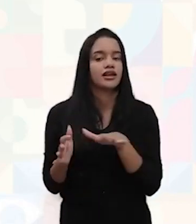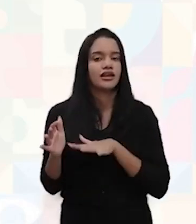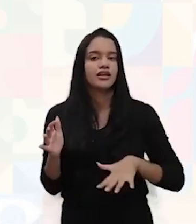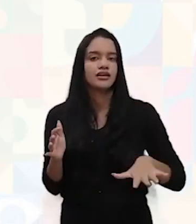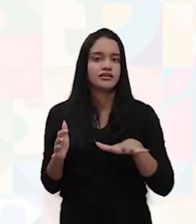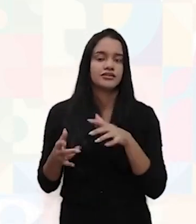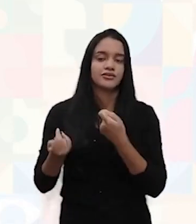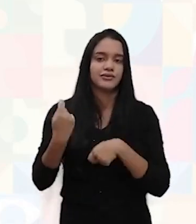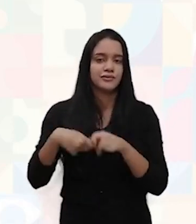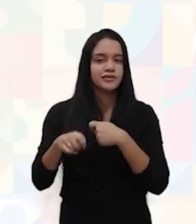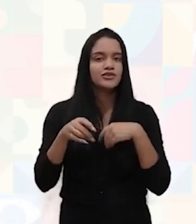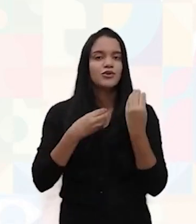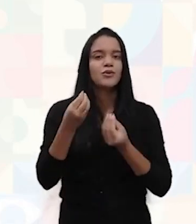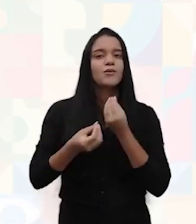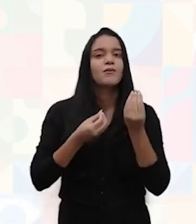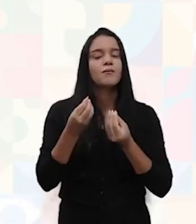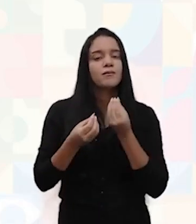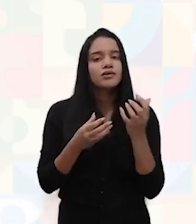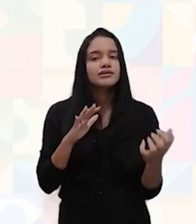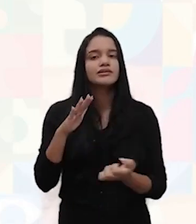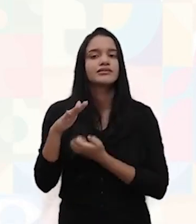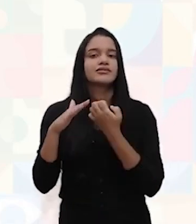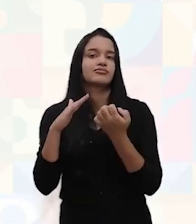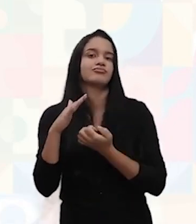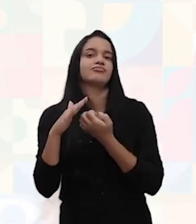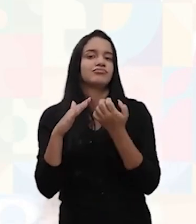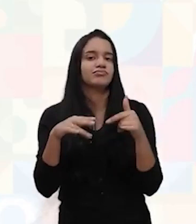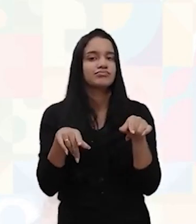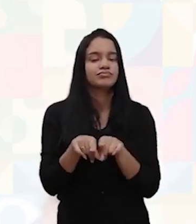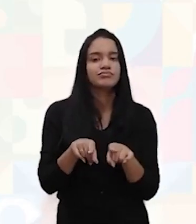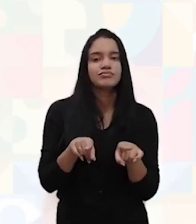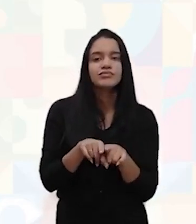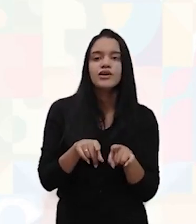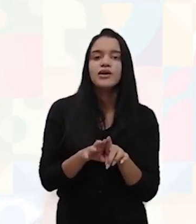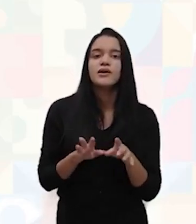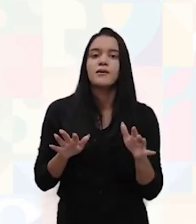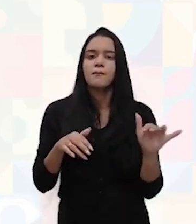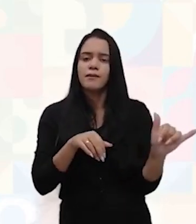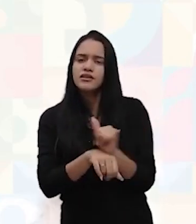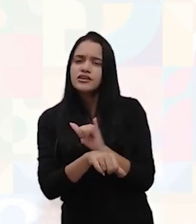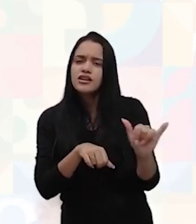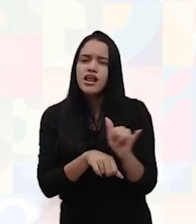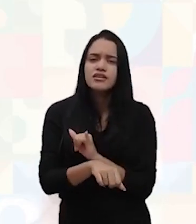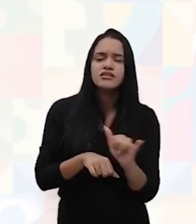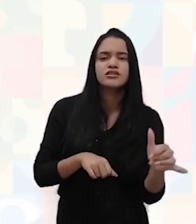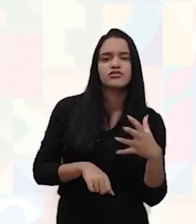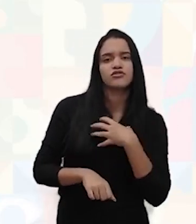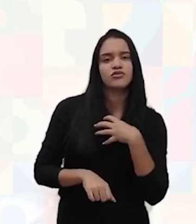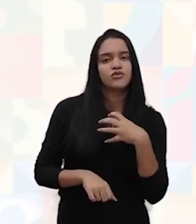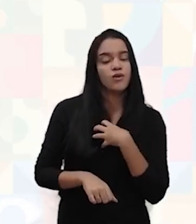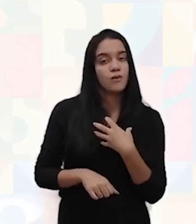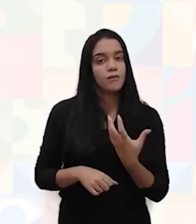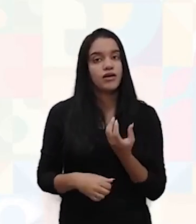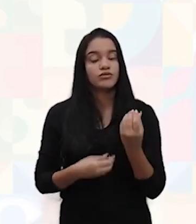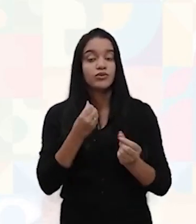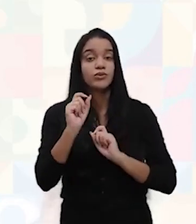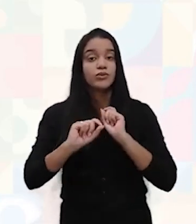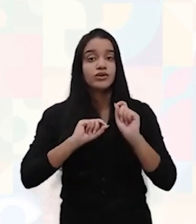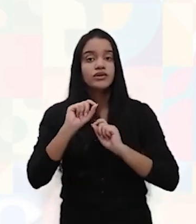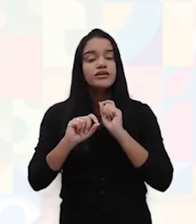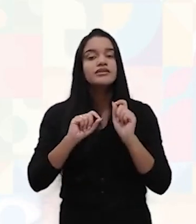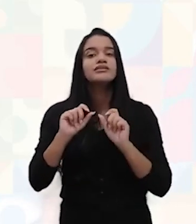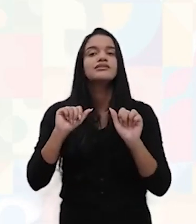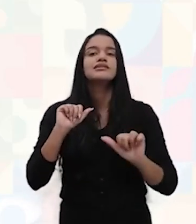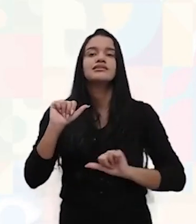Como é que as empresas estão se portando, como as empresas estão buscando mecanismos, formas, maneiras de inovar,